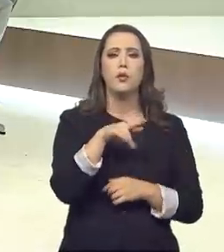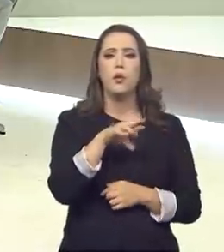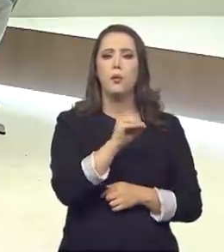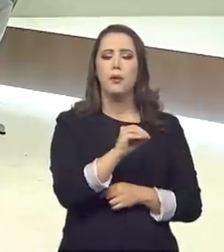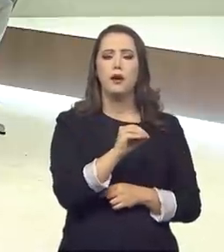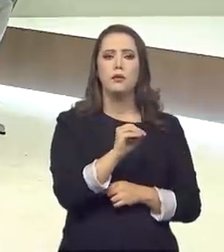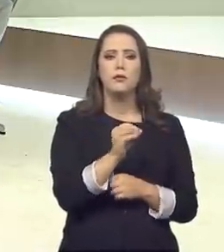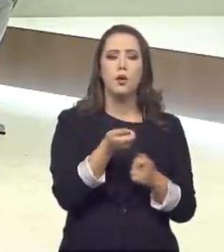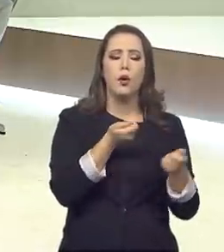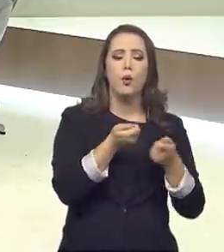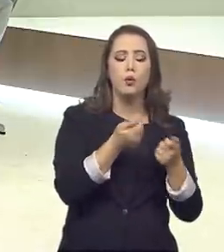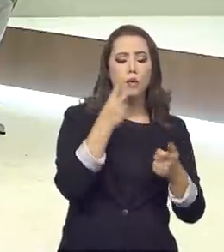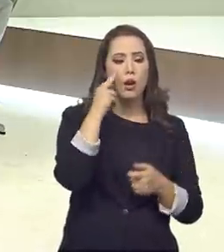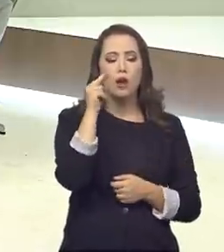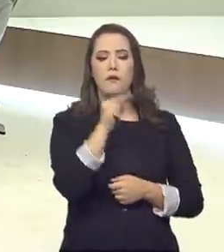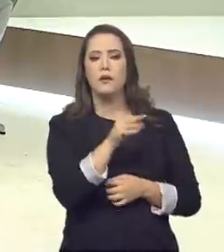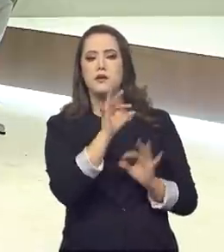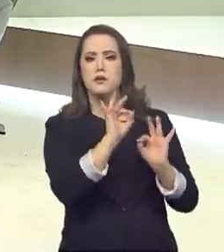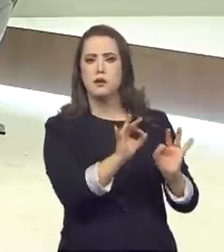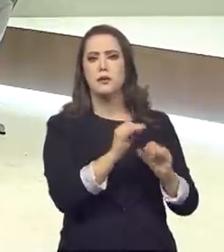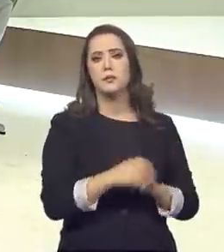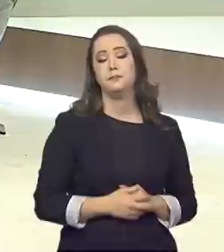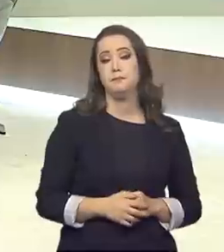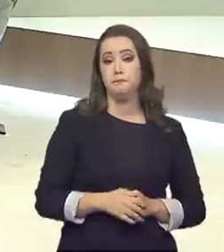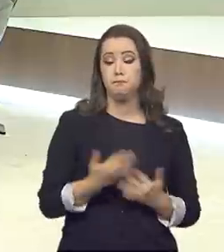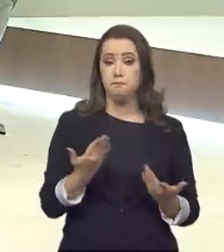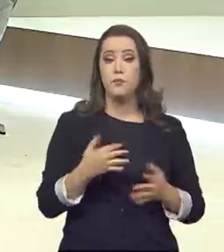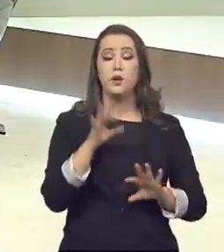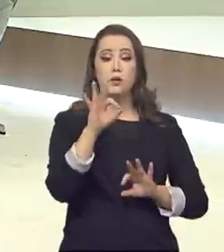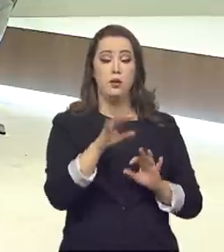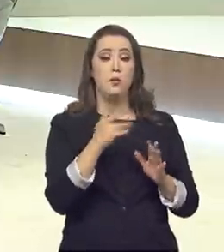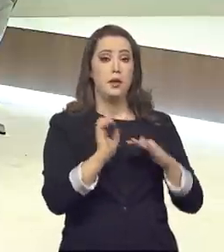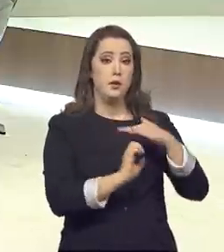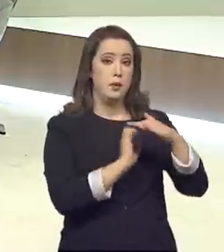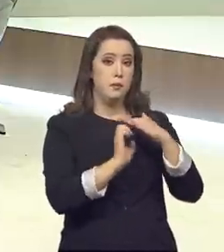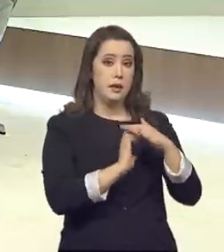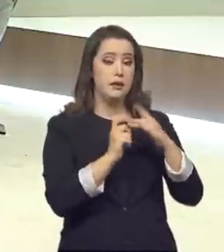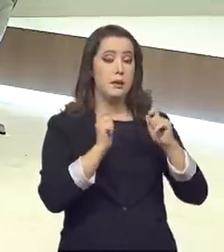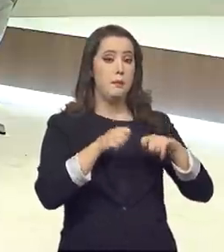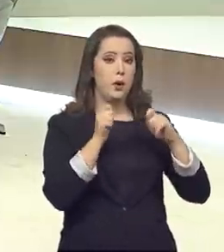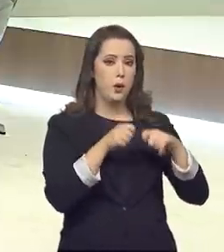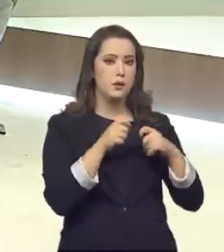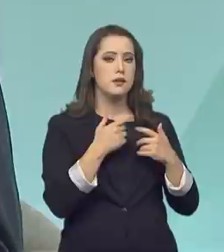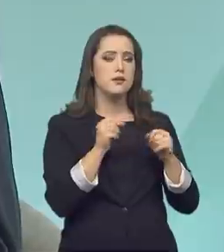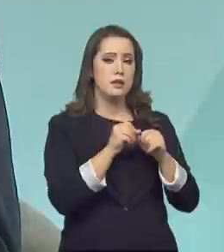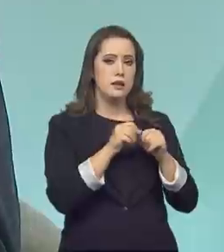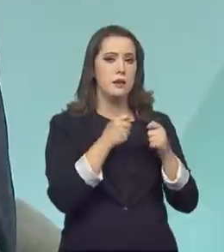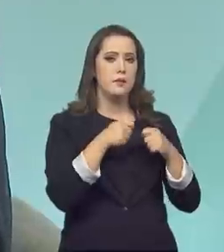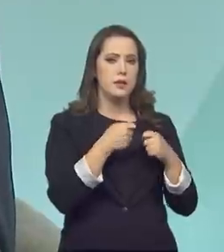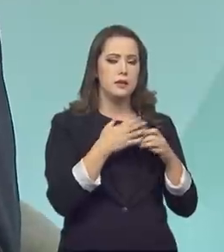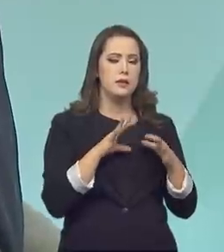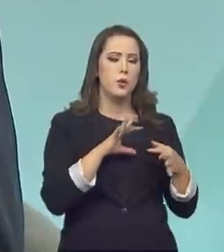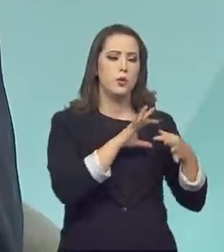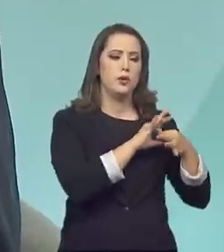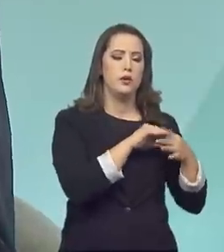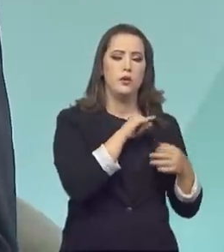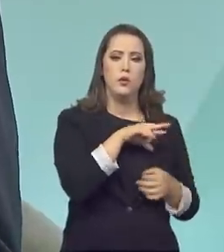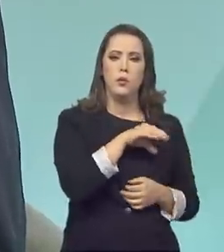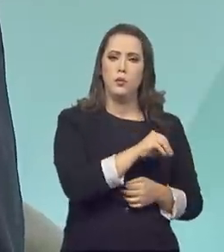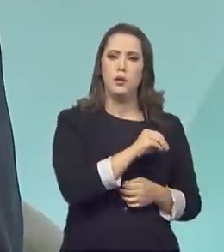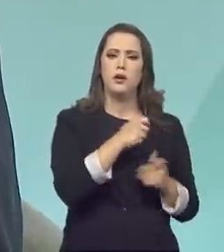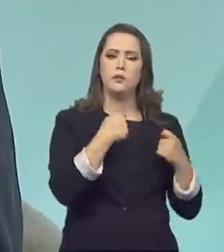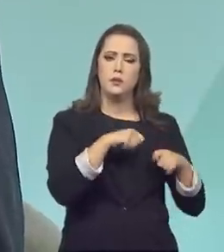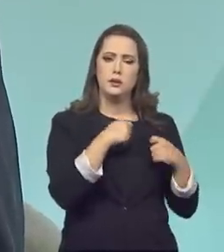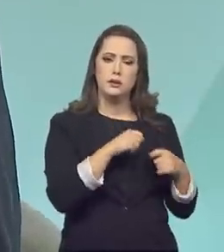da supervisão desse sistema. Então, para que uma organização possa fazer isso, ela tem que se acreditar junto ao Inmetro. Ela faz um requerimento,